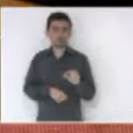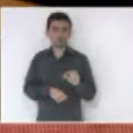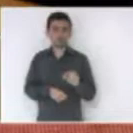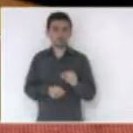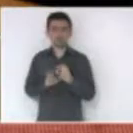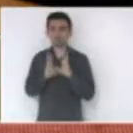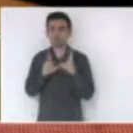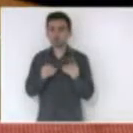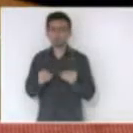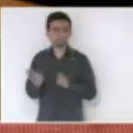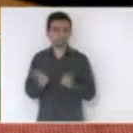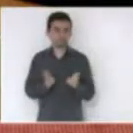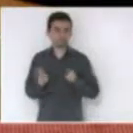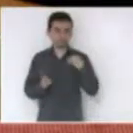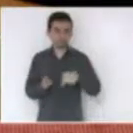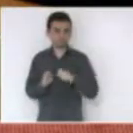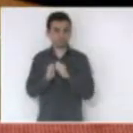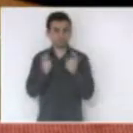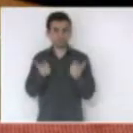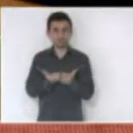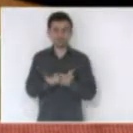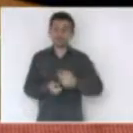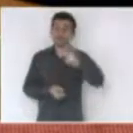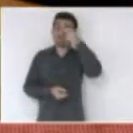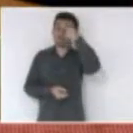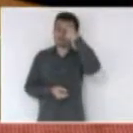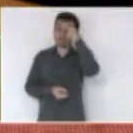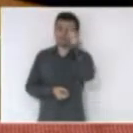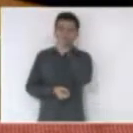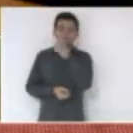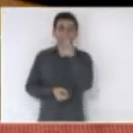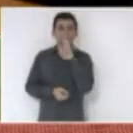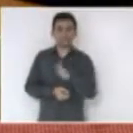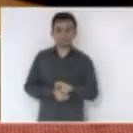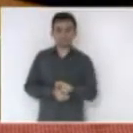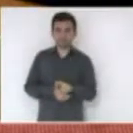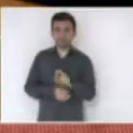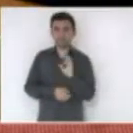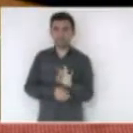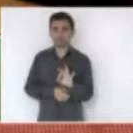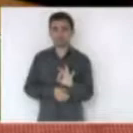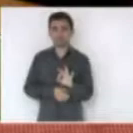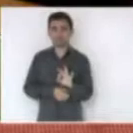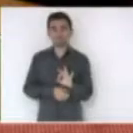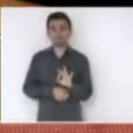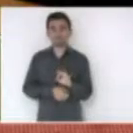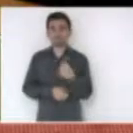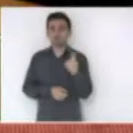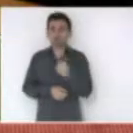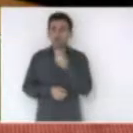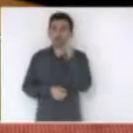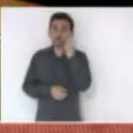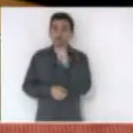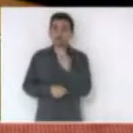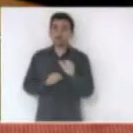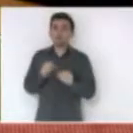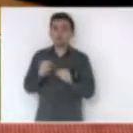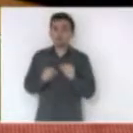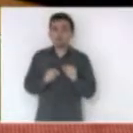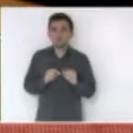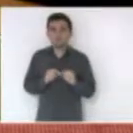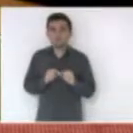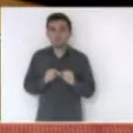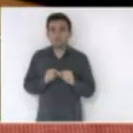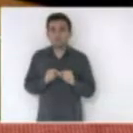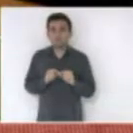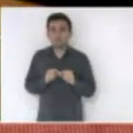casa e o Natalino tem razão mas nós podemos ver que com esse